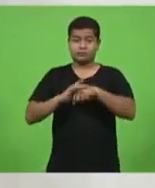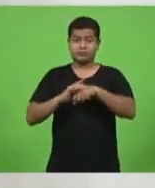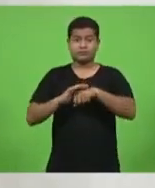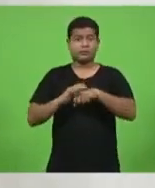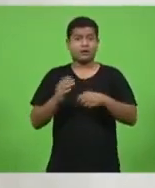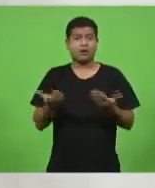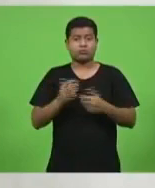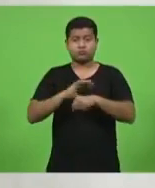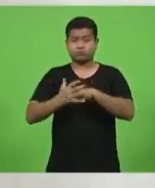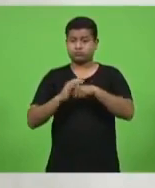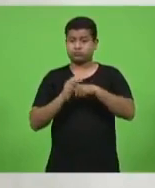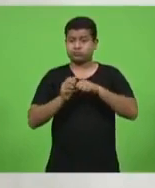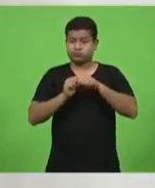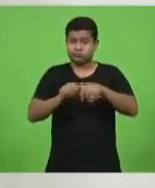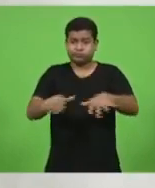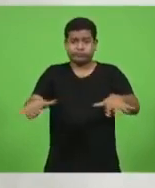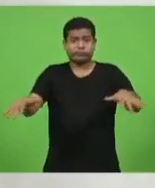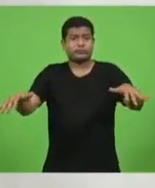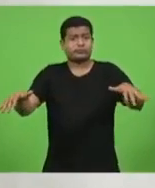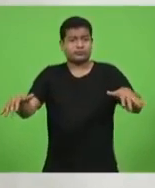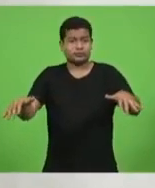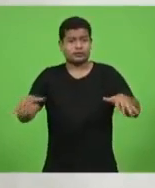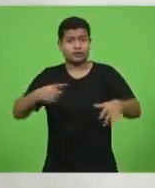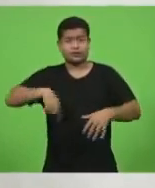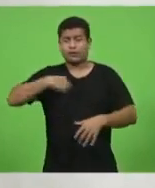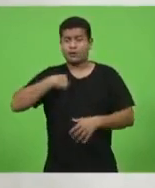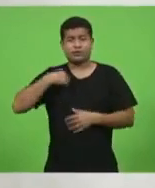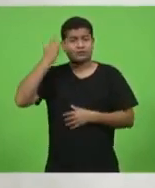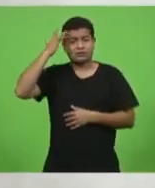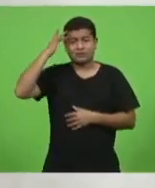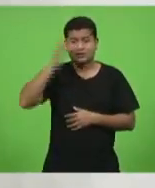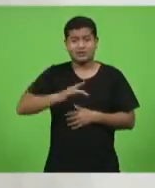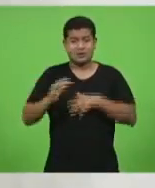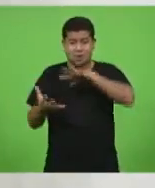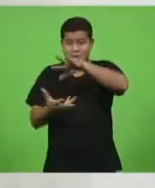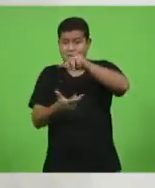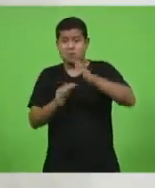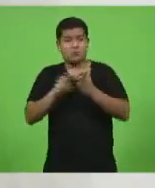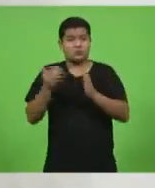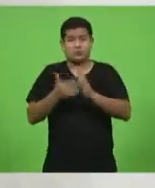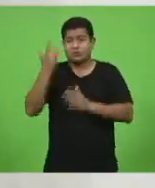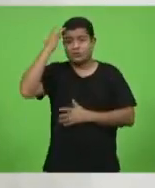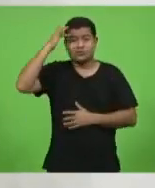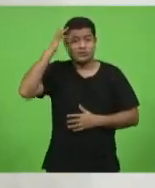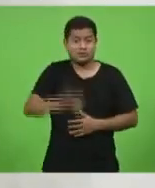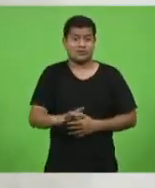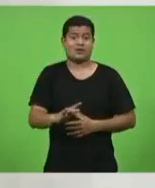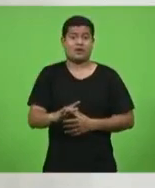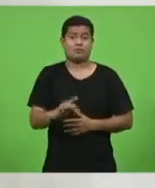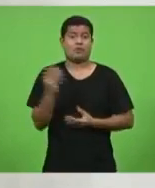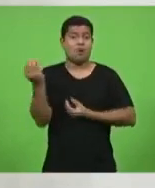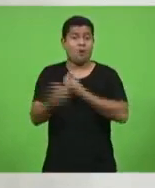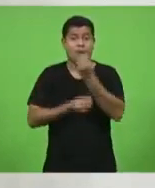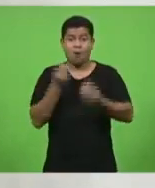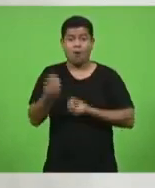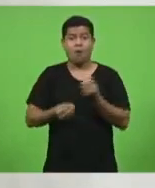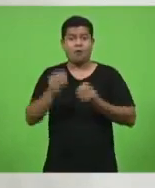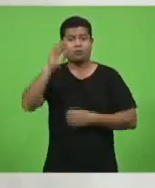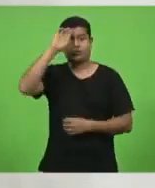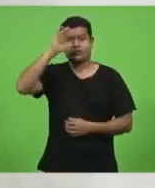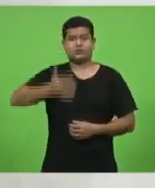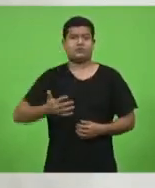que nós não sabemos, o mundo ainda não sabe como é que vai ser resolvido.